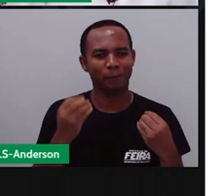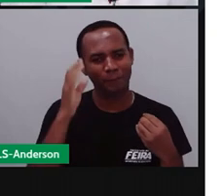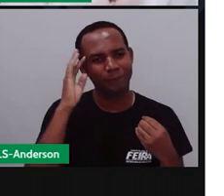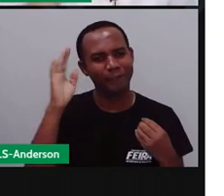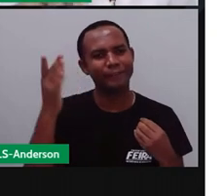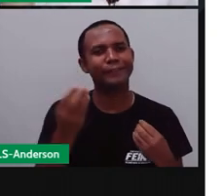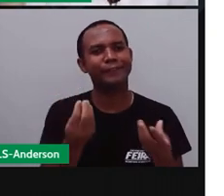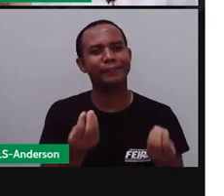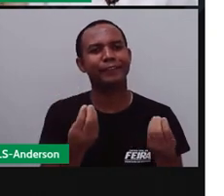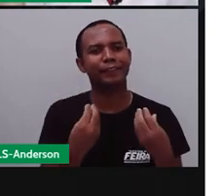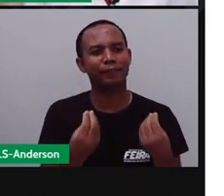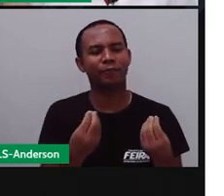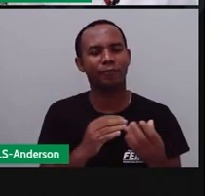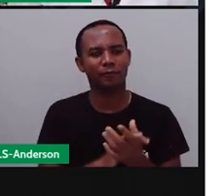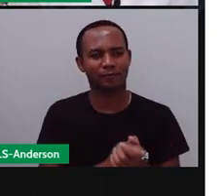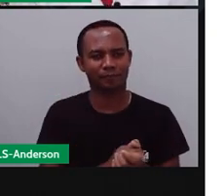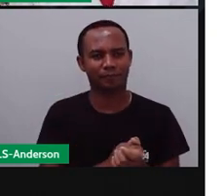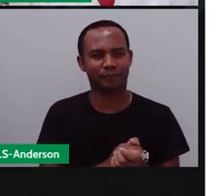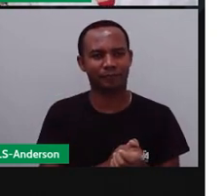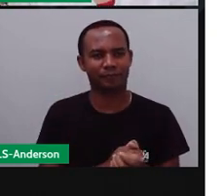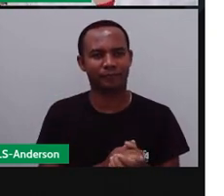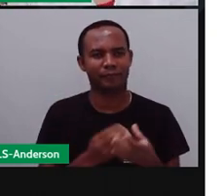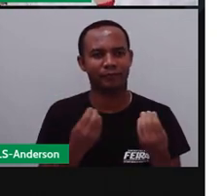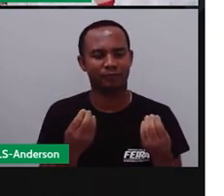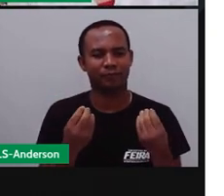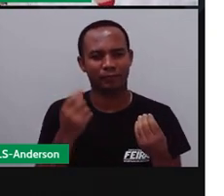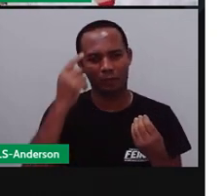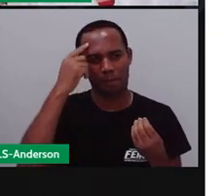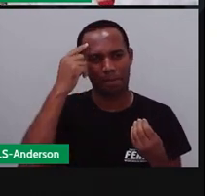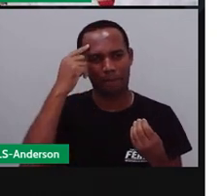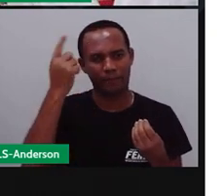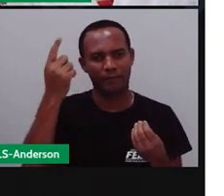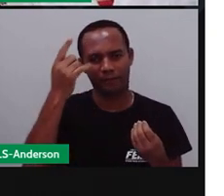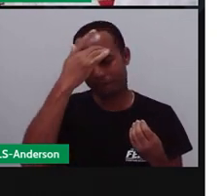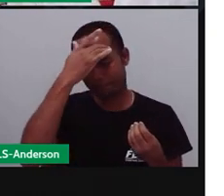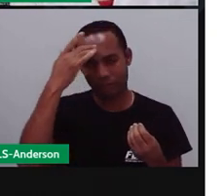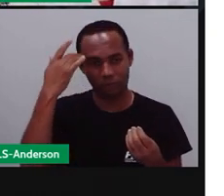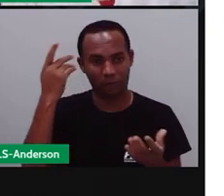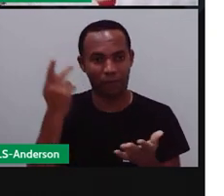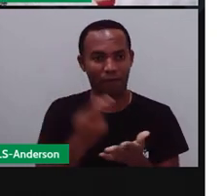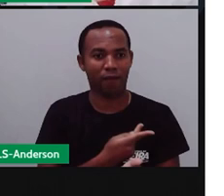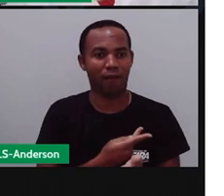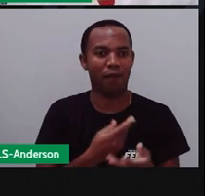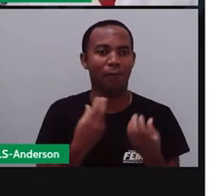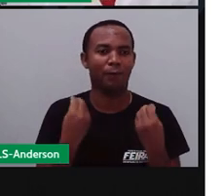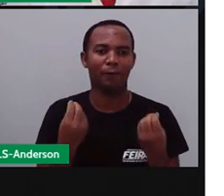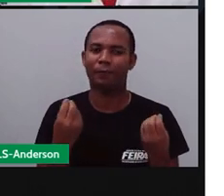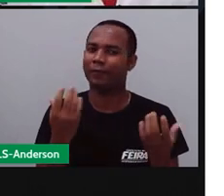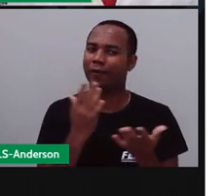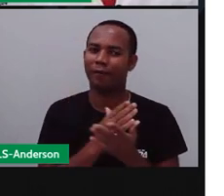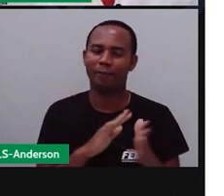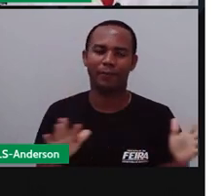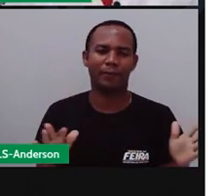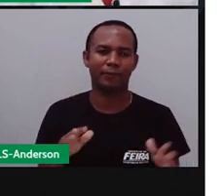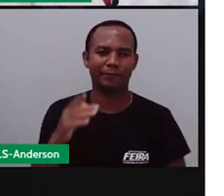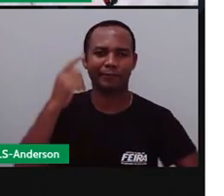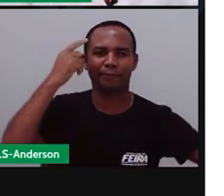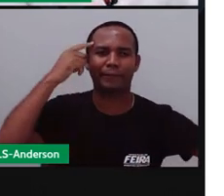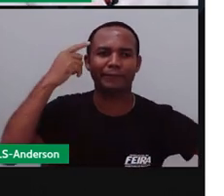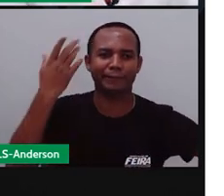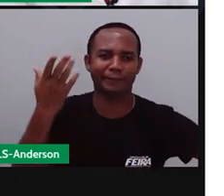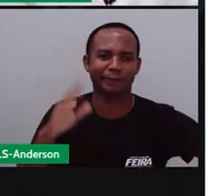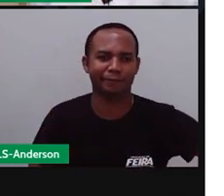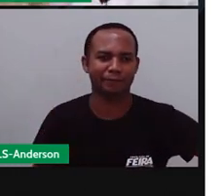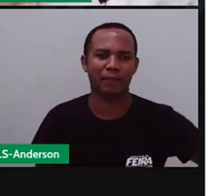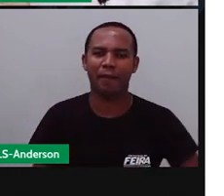difícil, desfazer e desfazer, certo? Porque se aquele negócio ali, uma pessoa erra desfazendo, acabou. Imagine, não, vamos parar